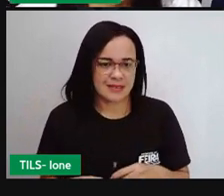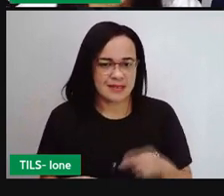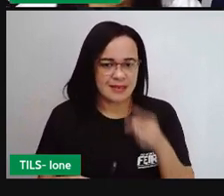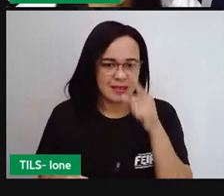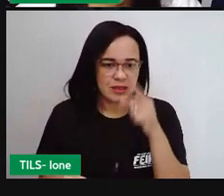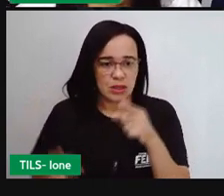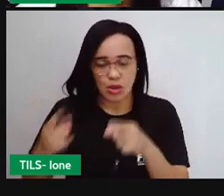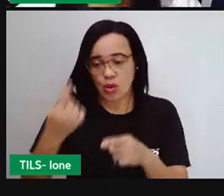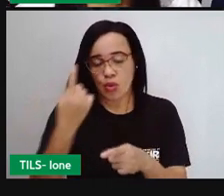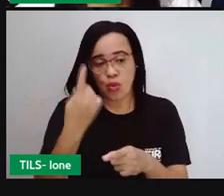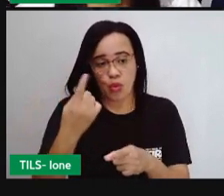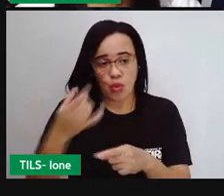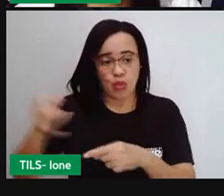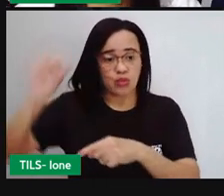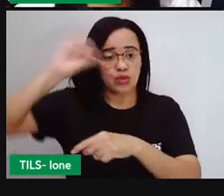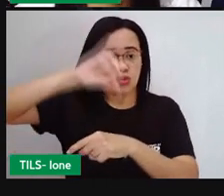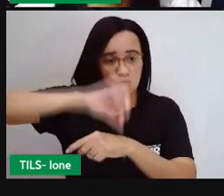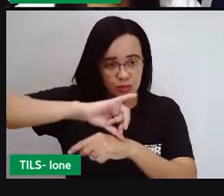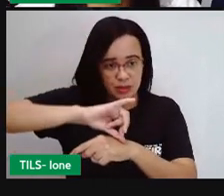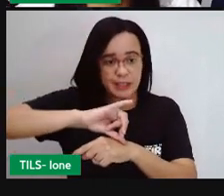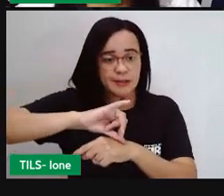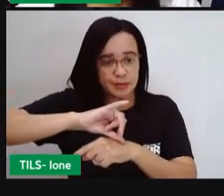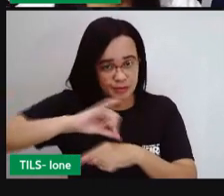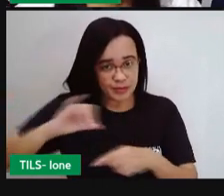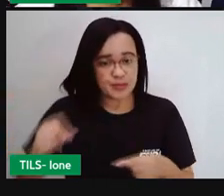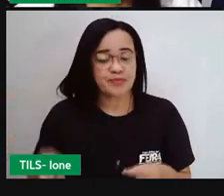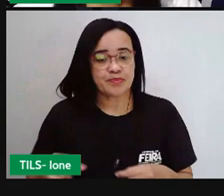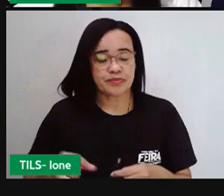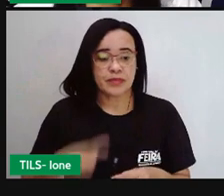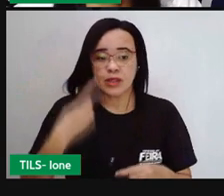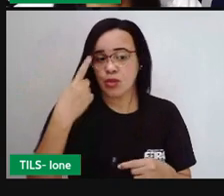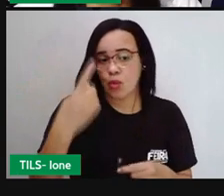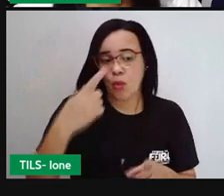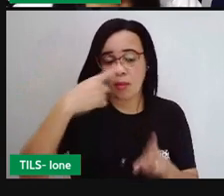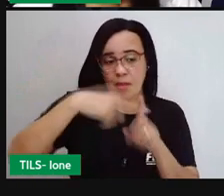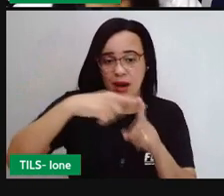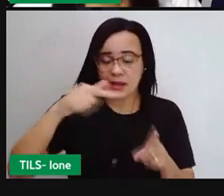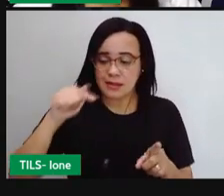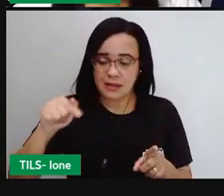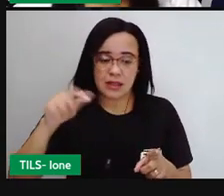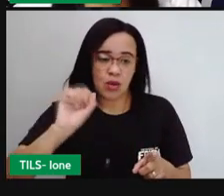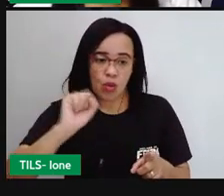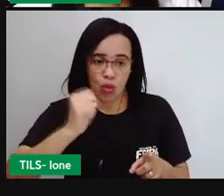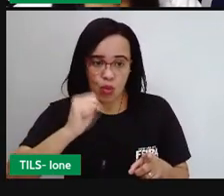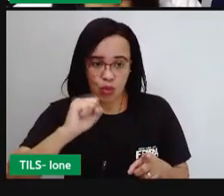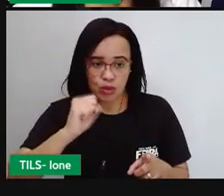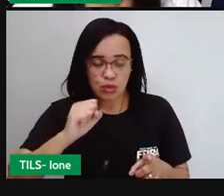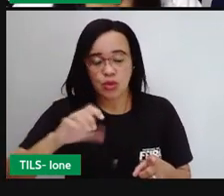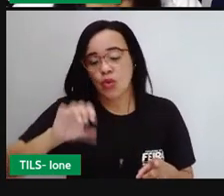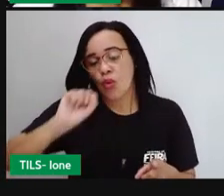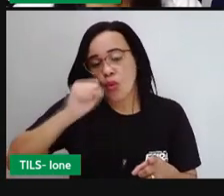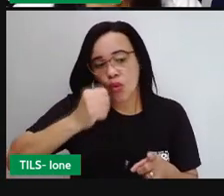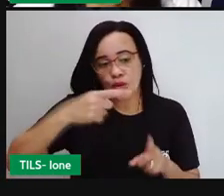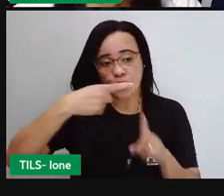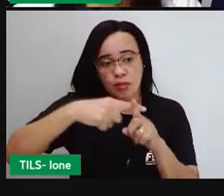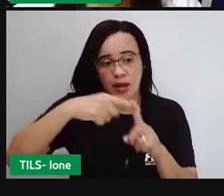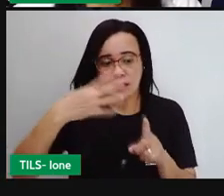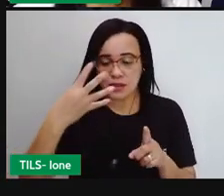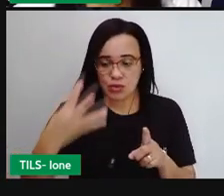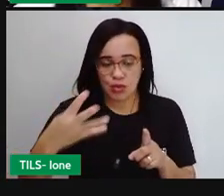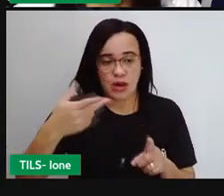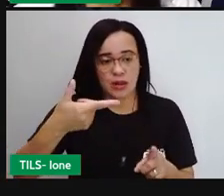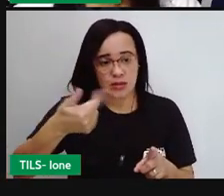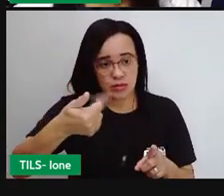faz parte da dezena. Então, ó, 1 mais 7, 8. 8 mais 4, 12.